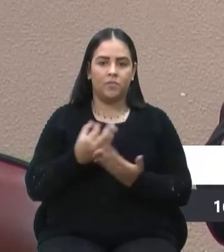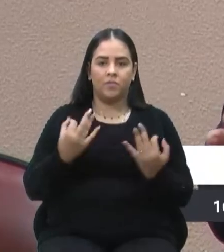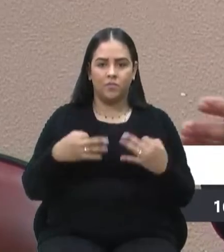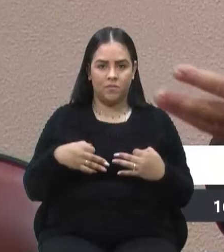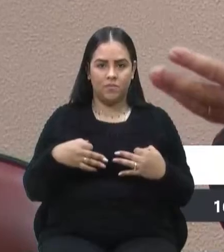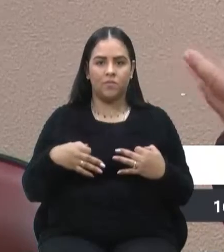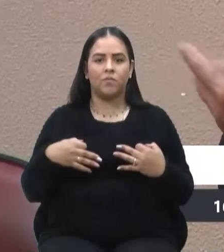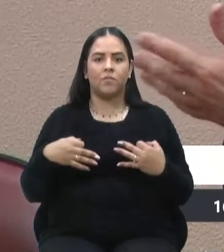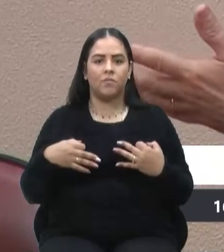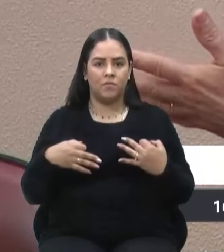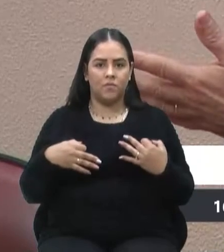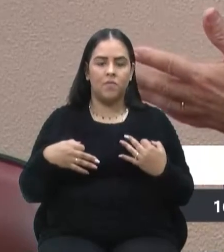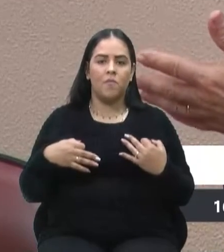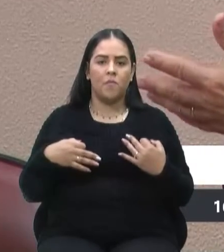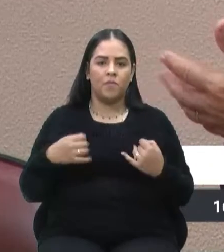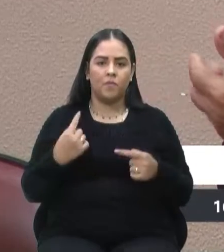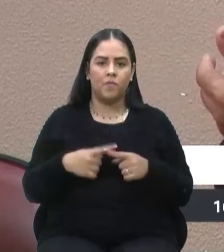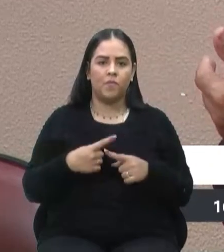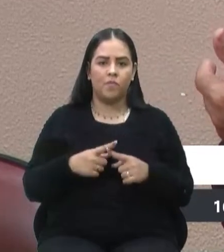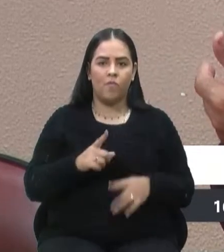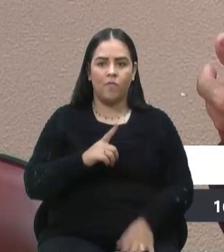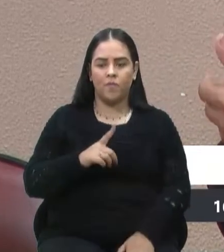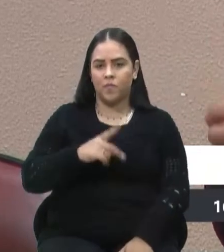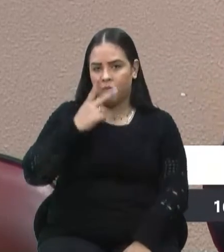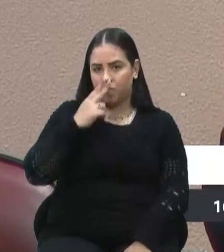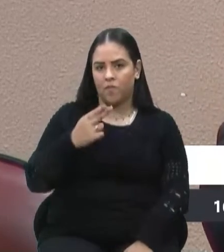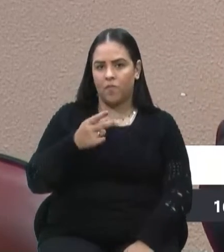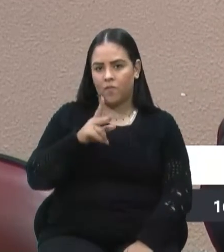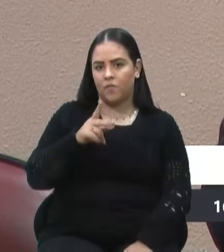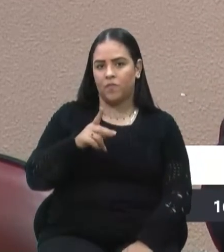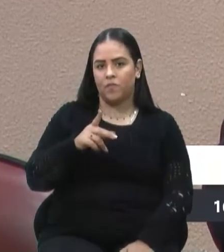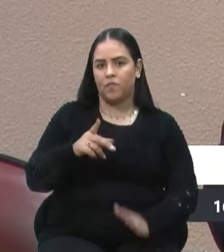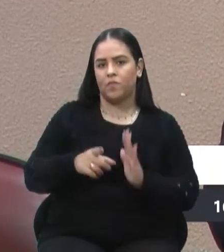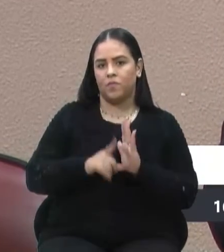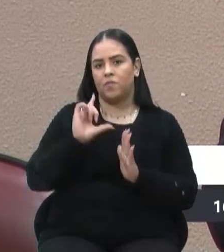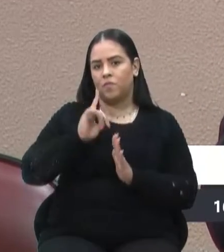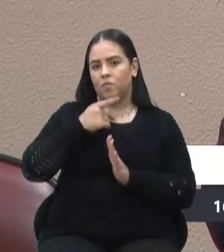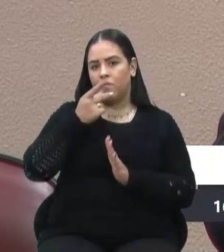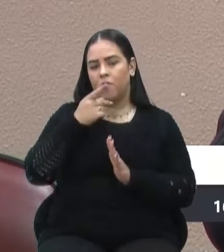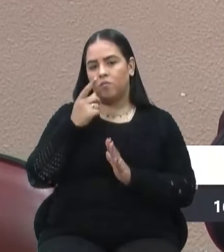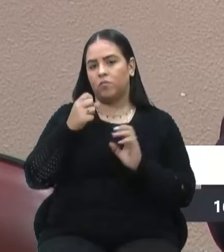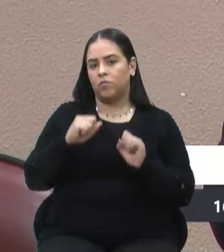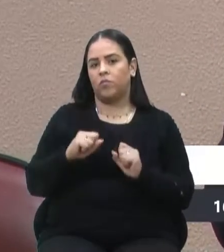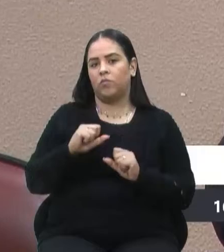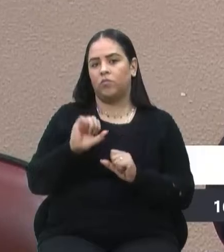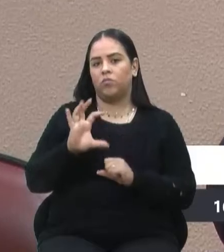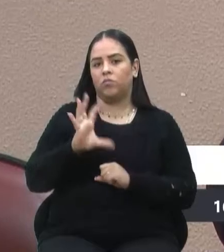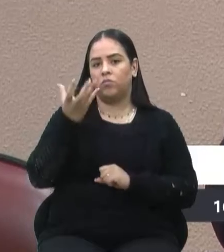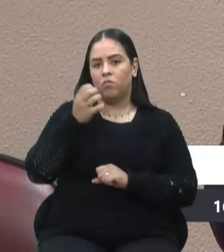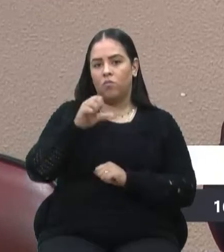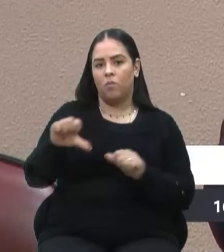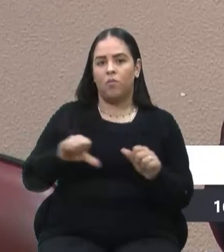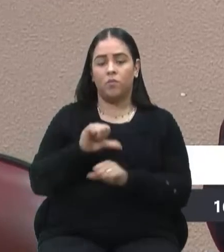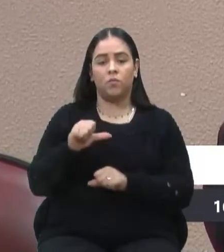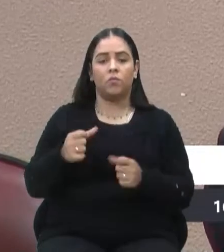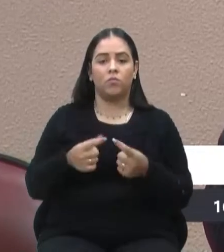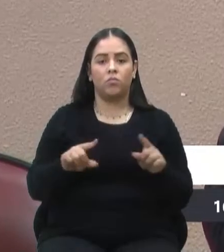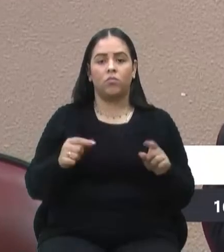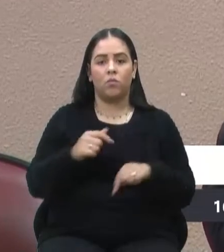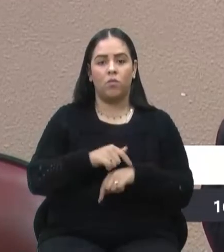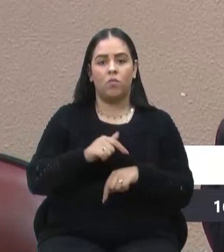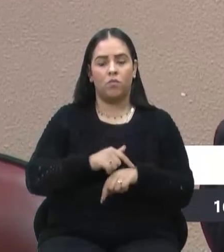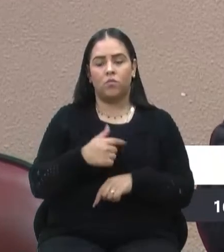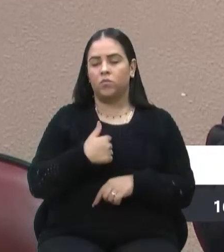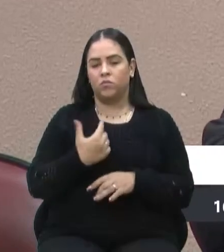que adiantado 12 dias, como ela falou ali, pode mudar, pode mudar, mas nesse momento só a favor daquilo que o senhor